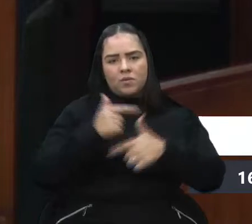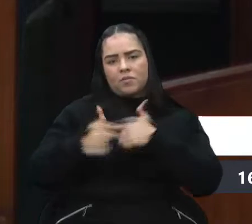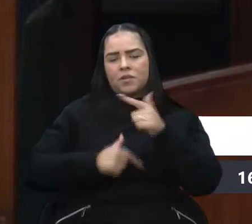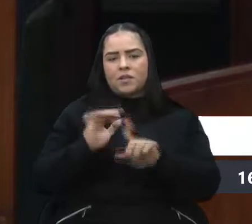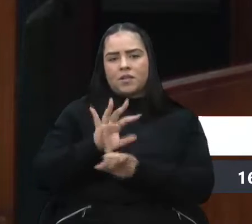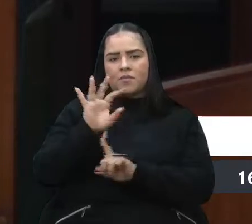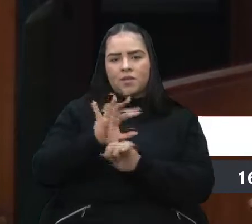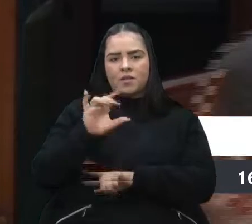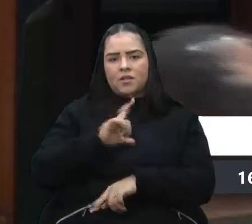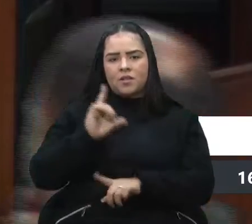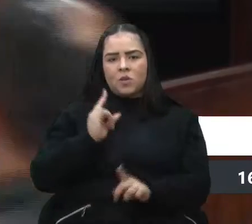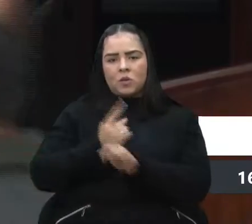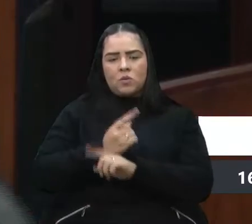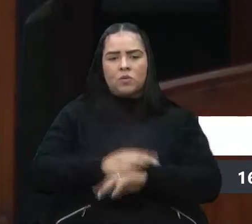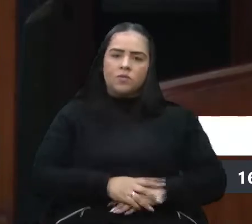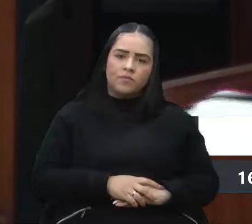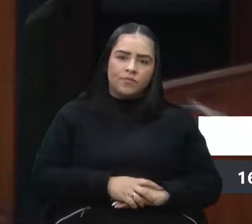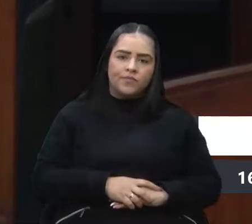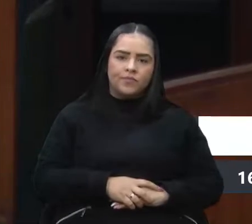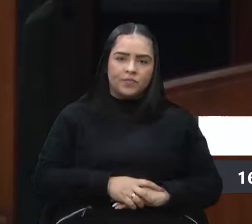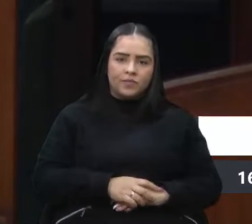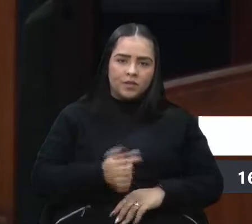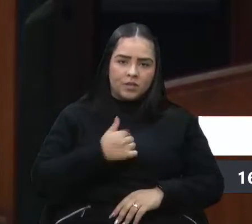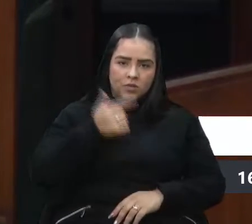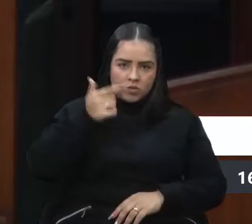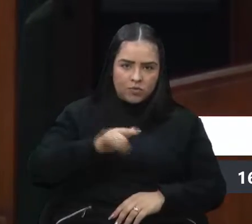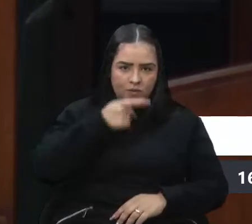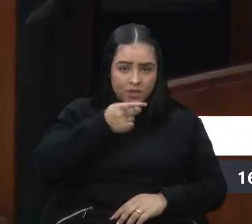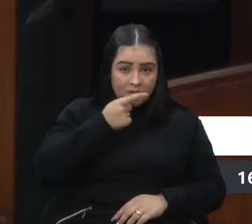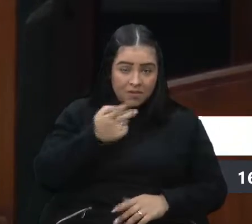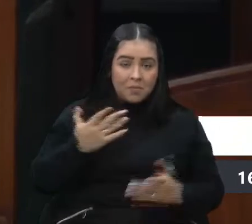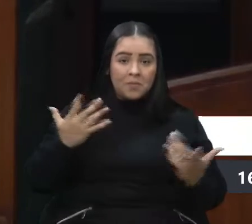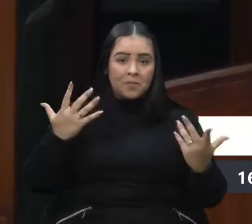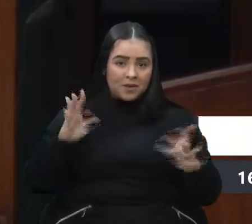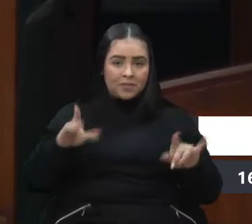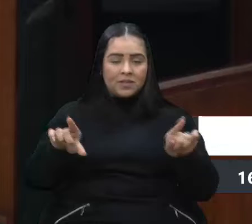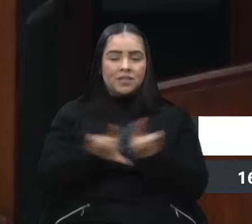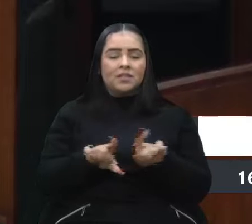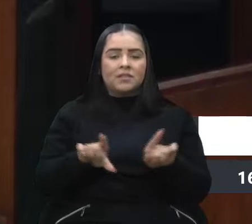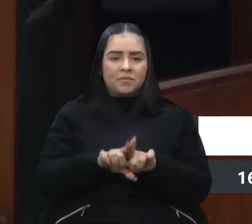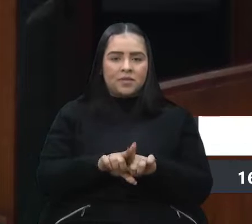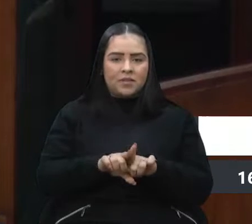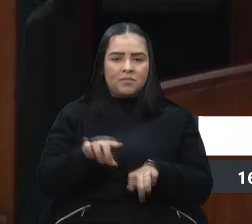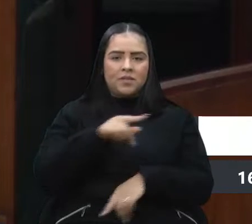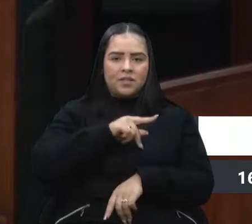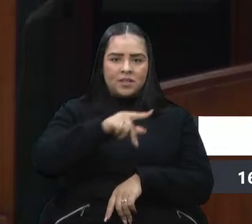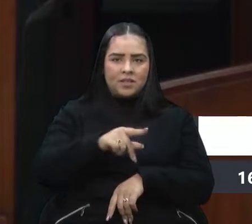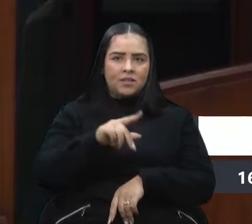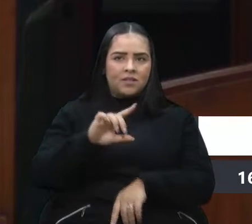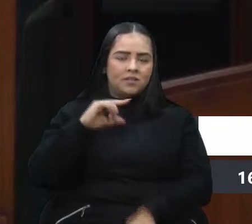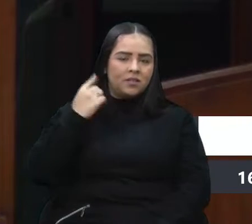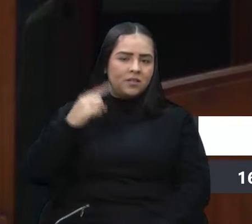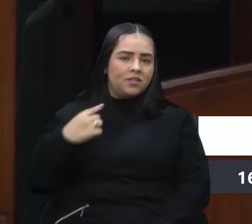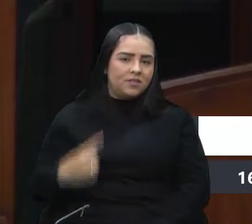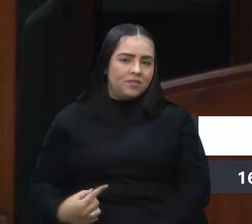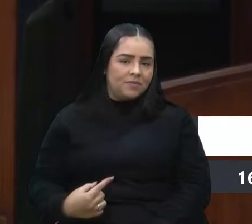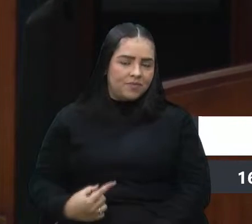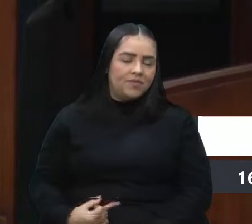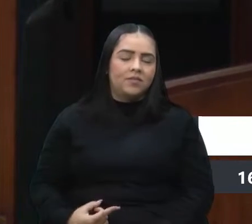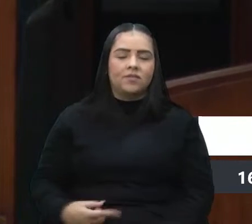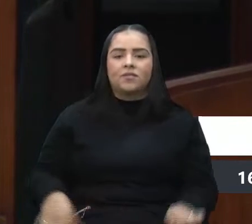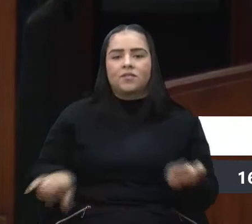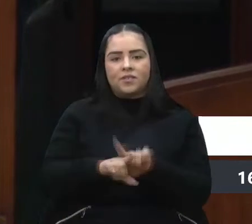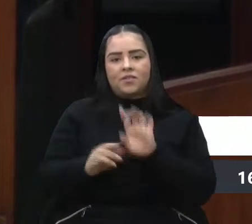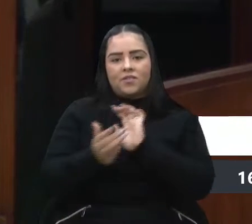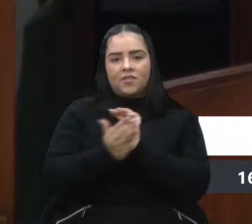no encontro. Então, volto a reforçar parabéns também à Presidente Denise e aos demais colegas